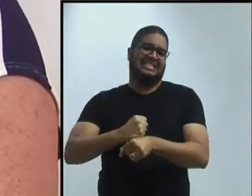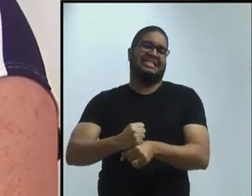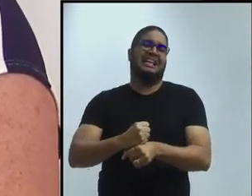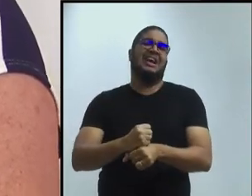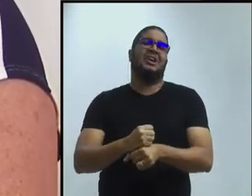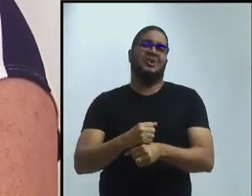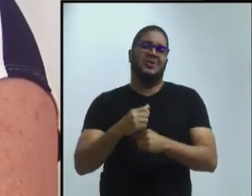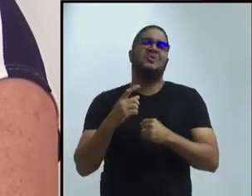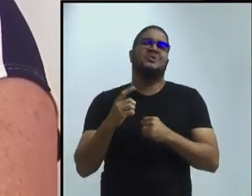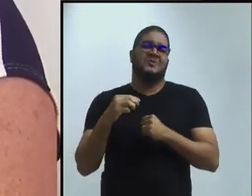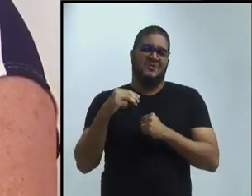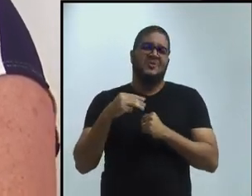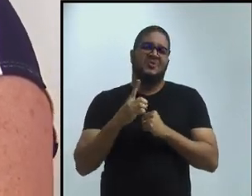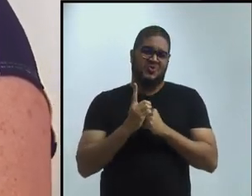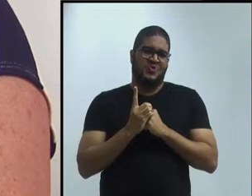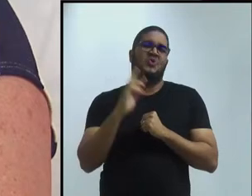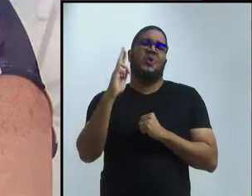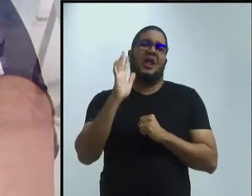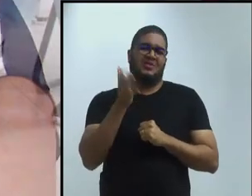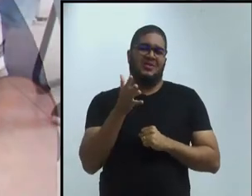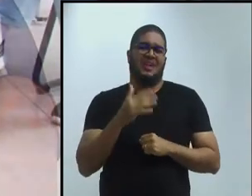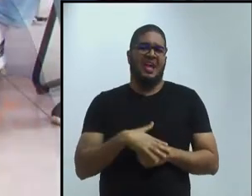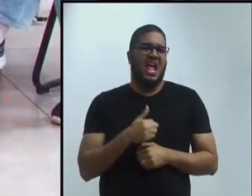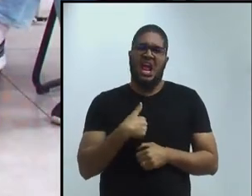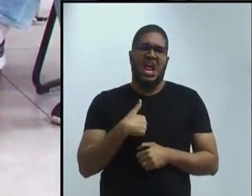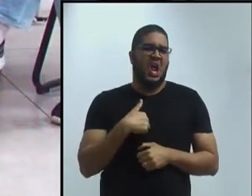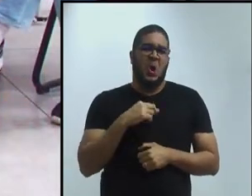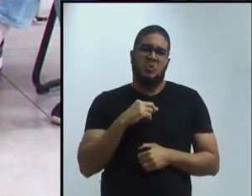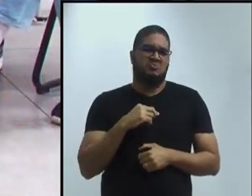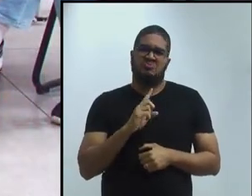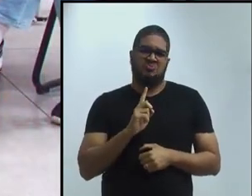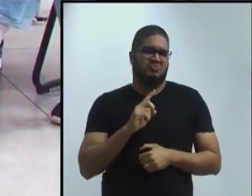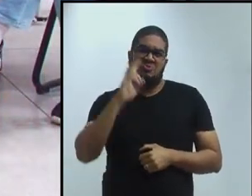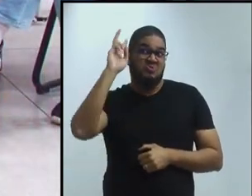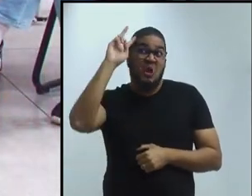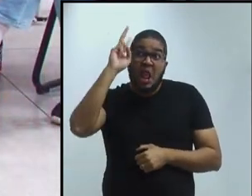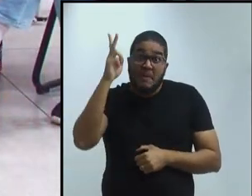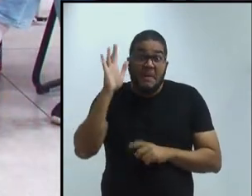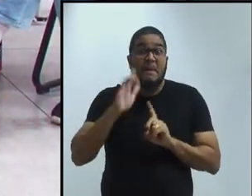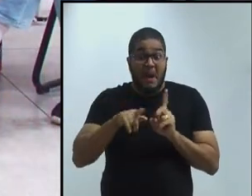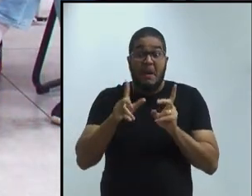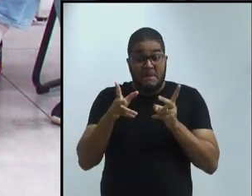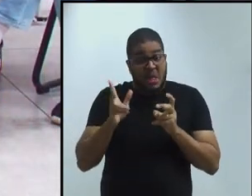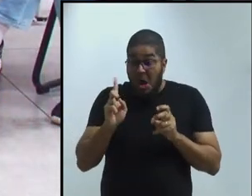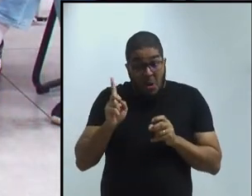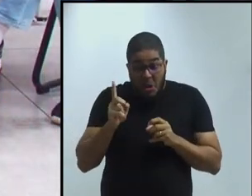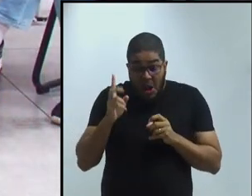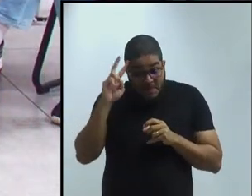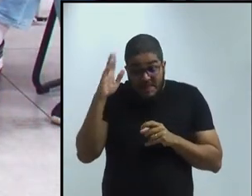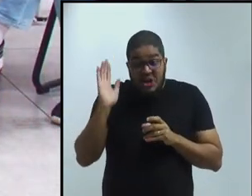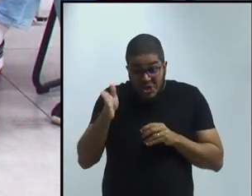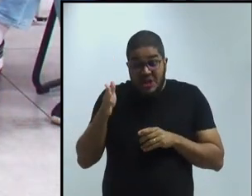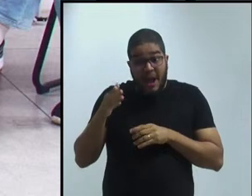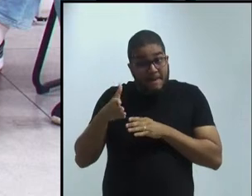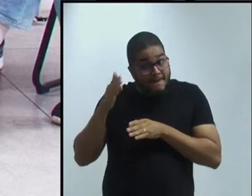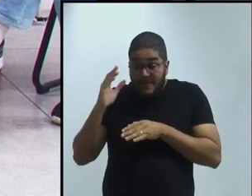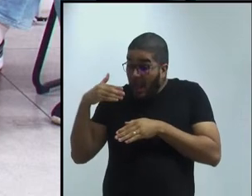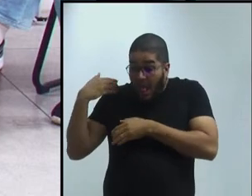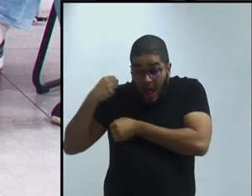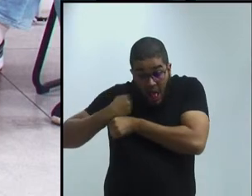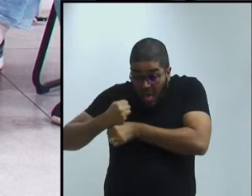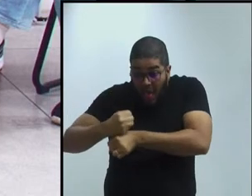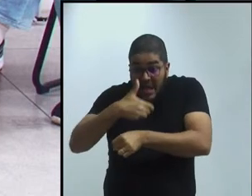anos, que nem a música Lupicínio Rodrigues, eu acho. Enfim, eu fiquei muito emocionada